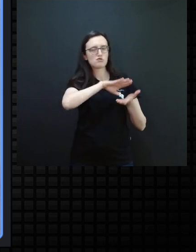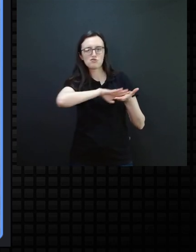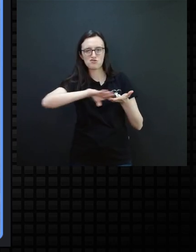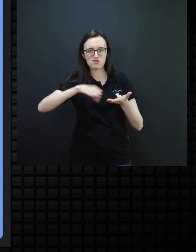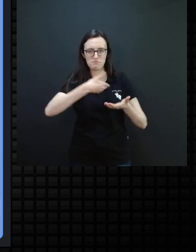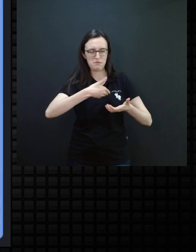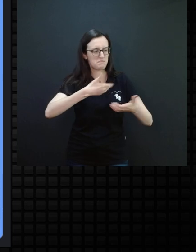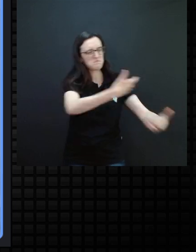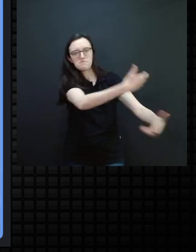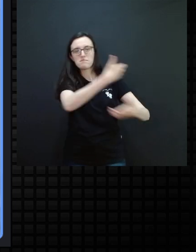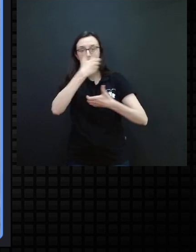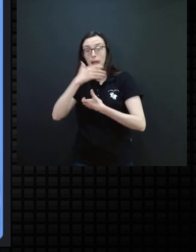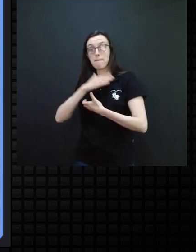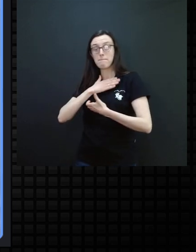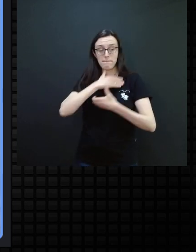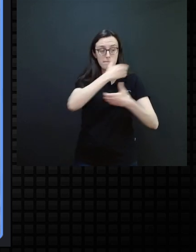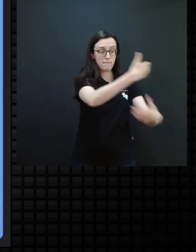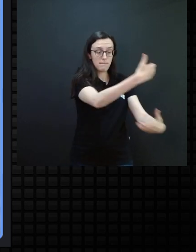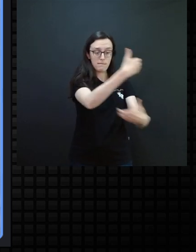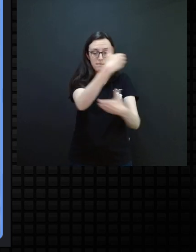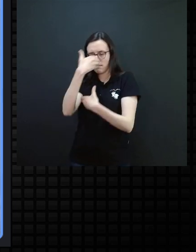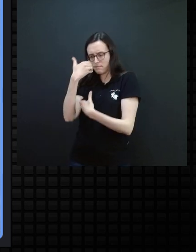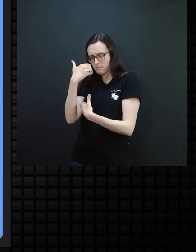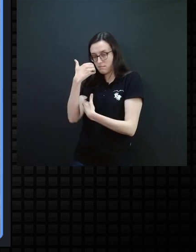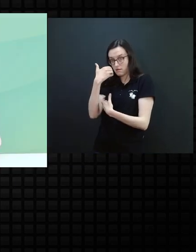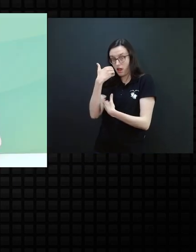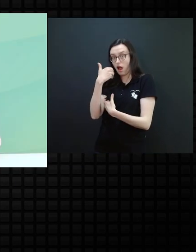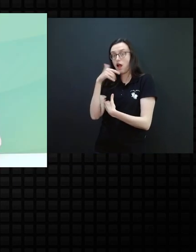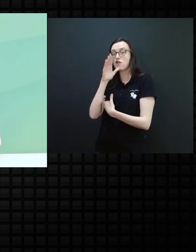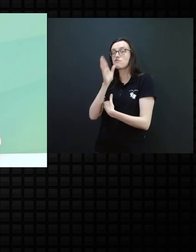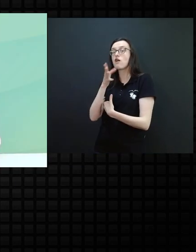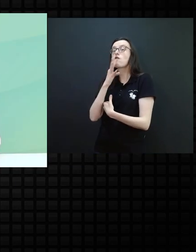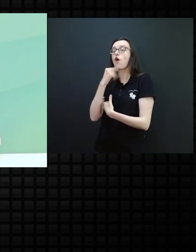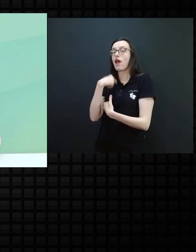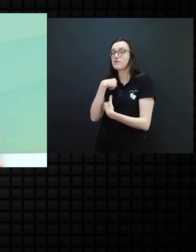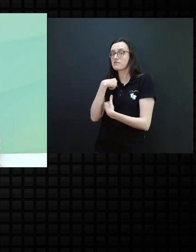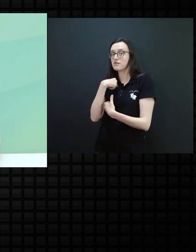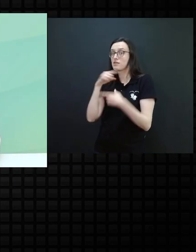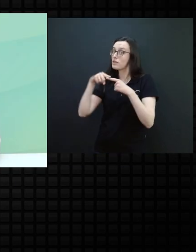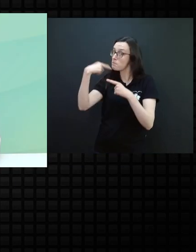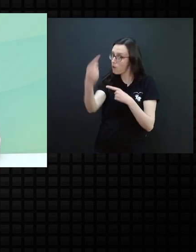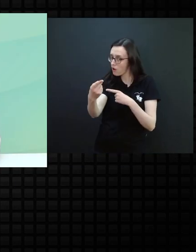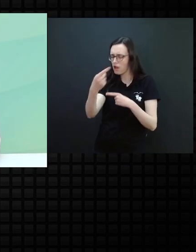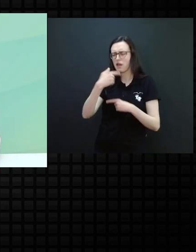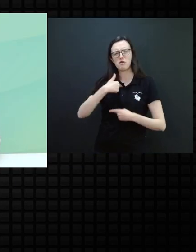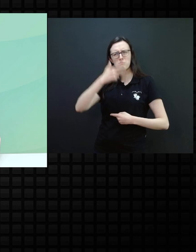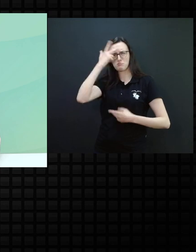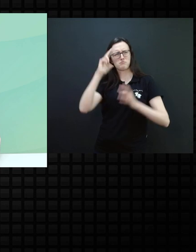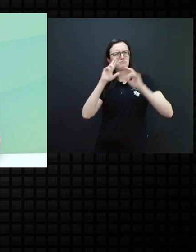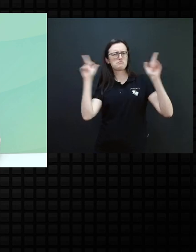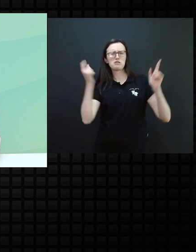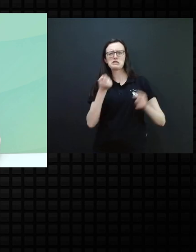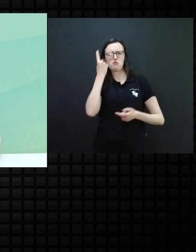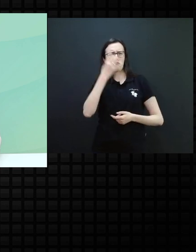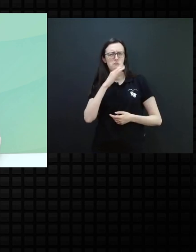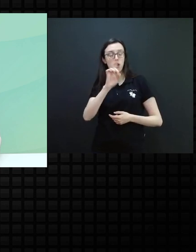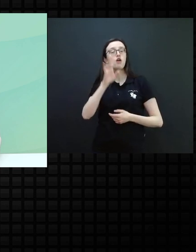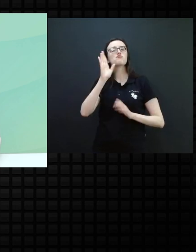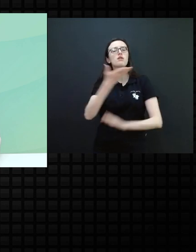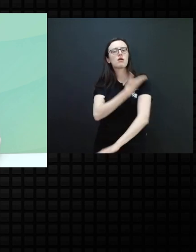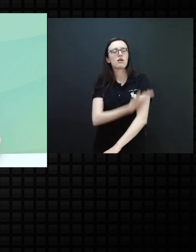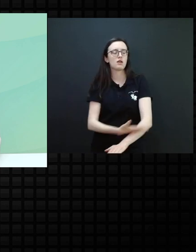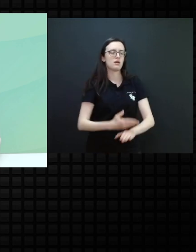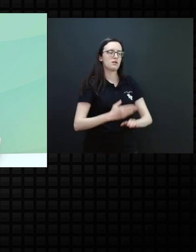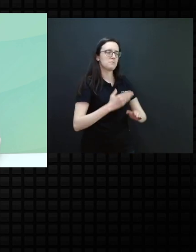colo da mãe para o meu colo, ele já me conhece. Eu não sou mais uma pessoa estranha. Eu não sou alguém que